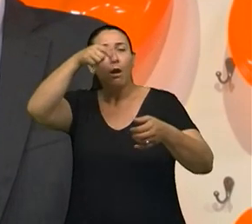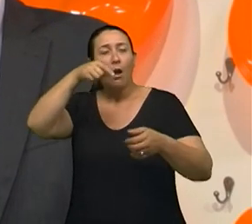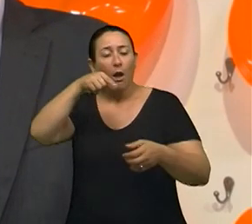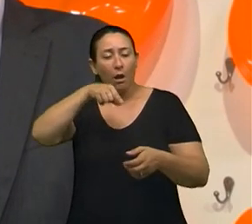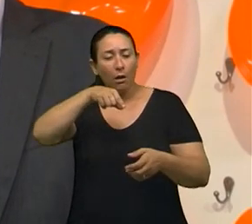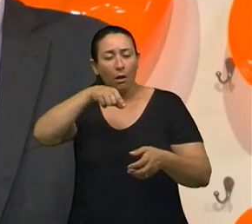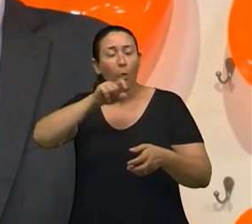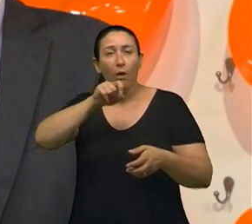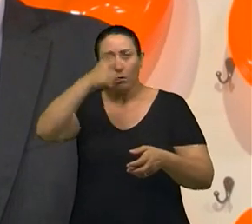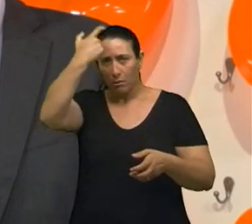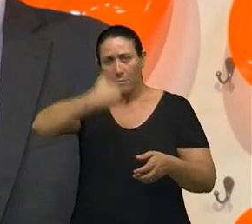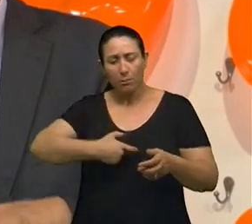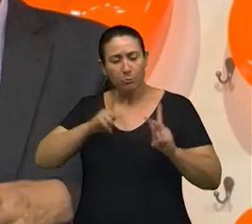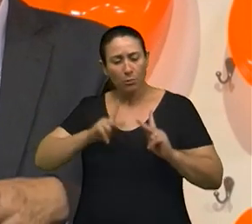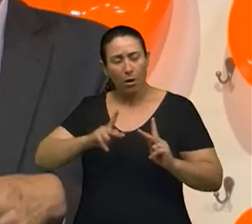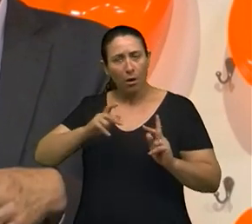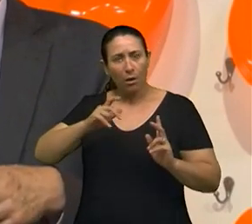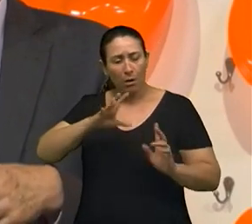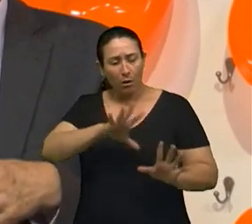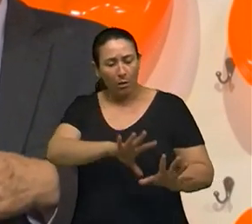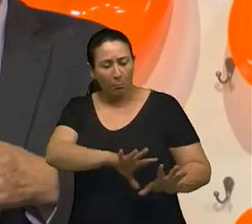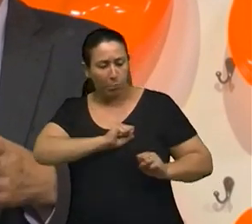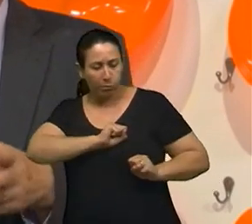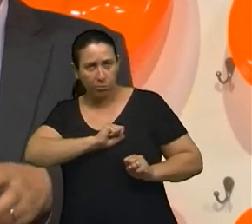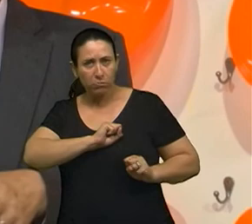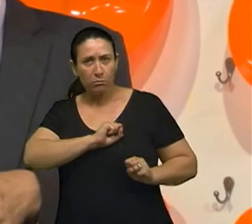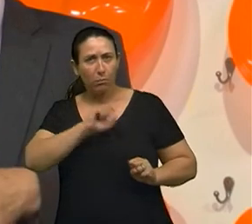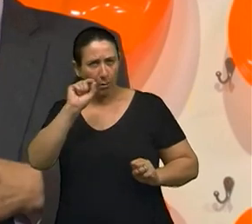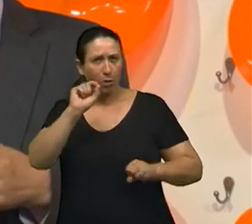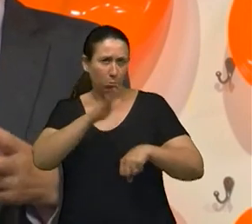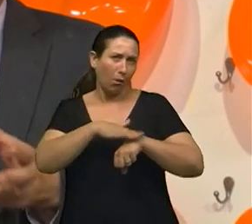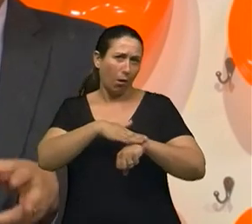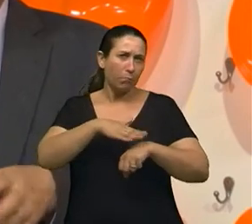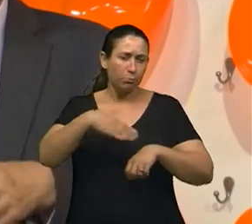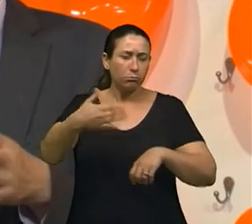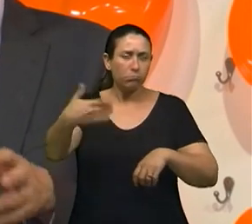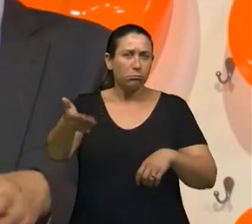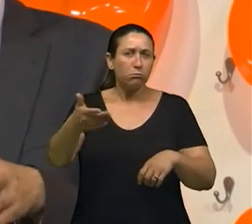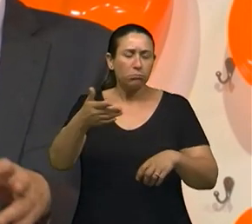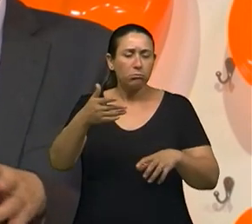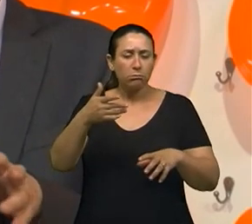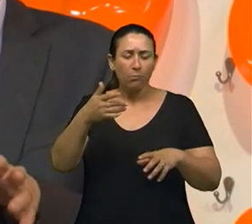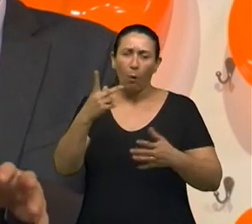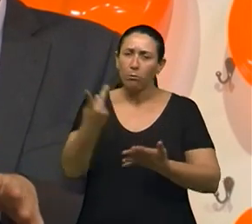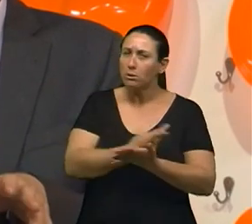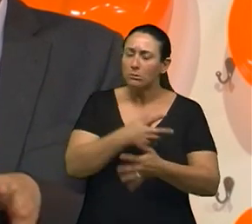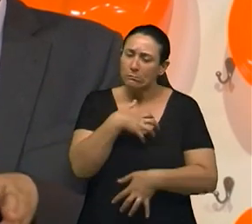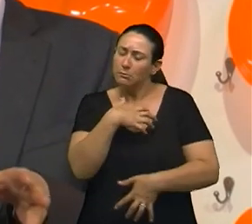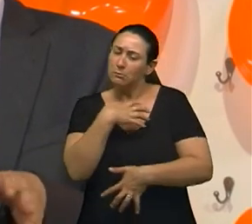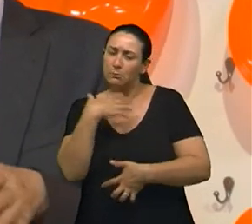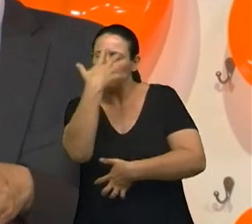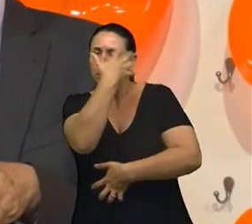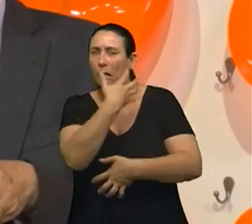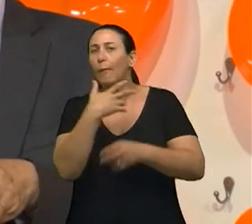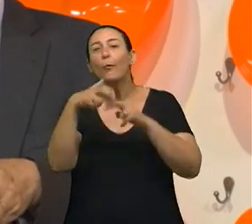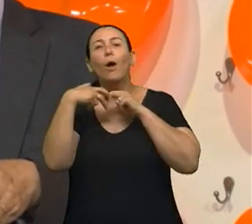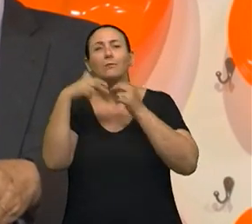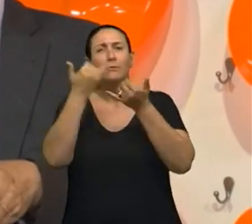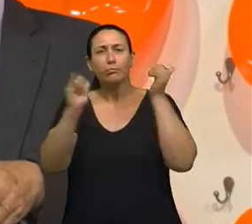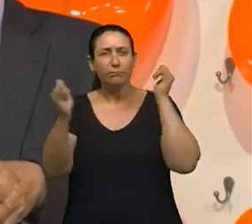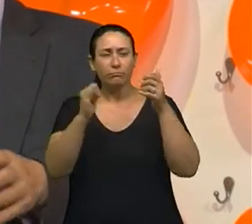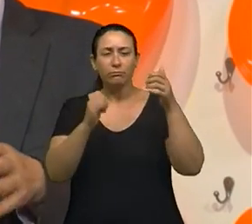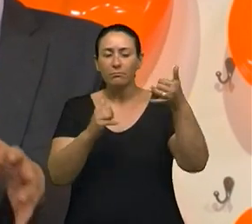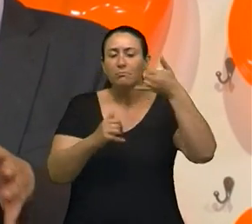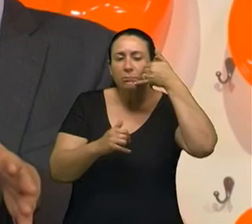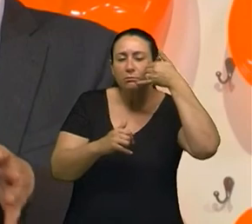paciente, por exemplo, ele passou um tempo, ele teve alguns efeitos, assim, que foram de